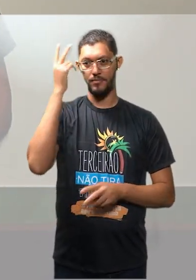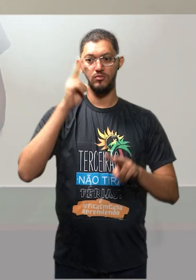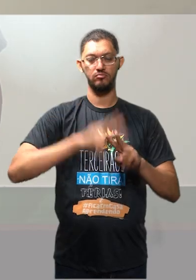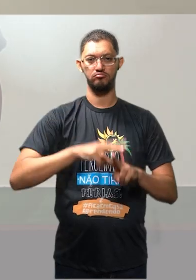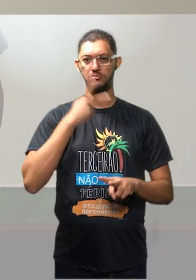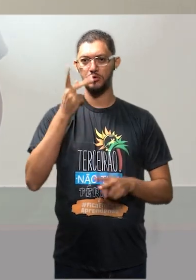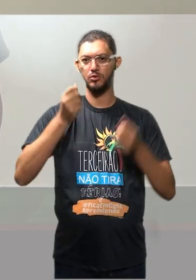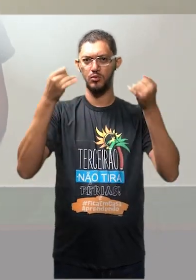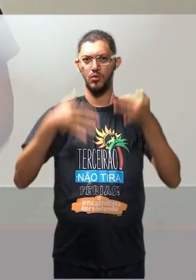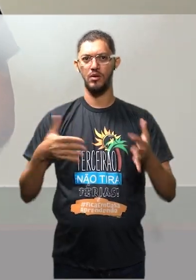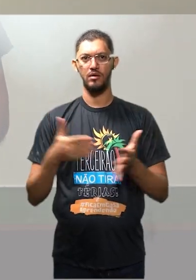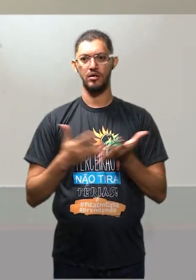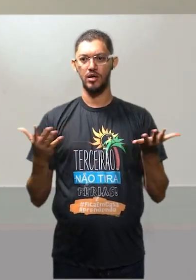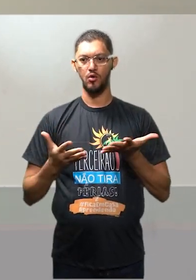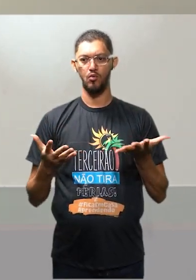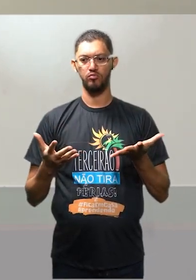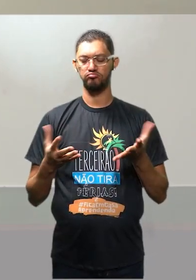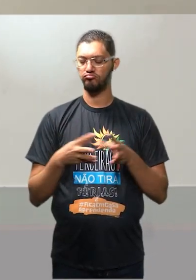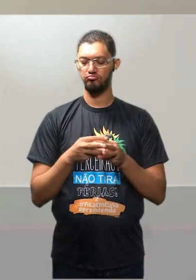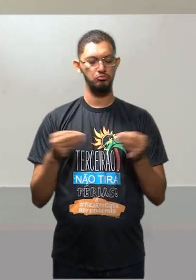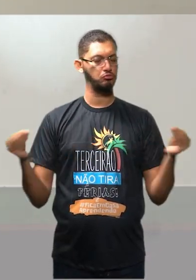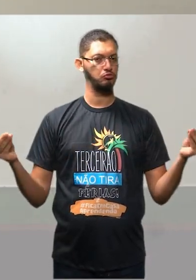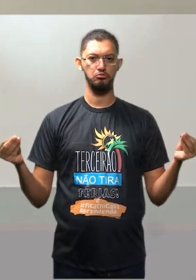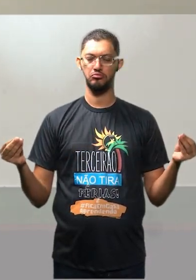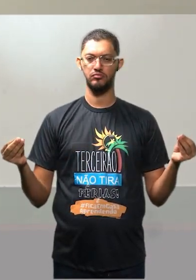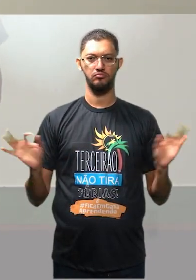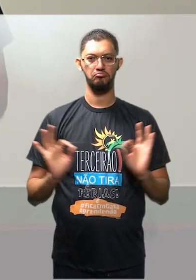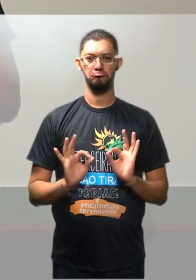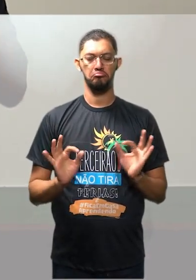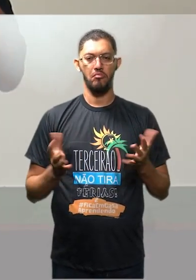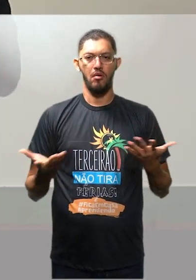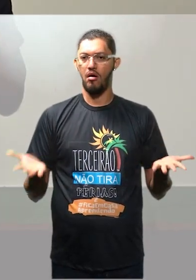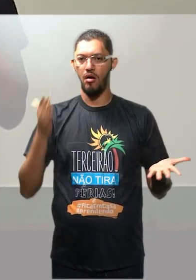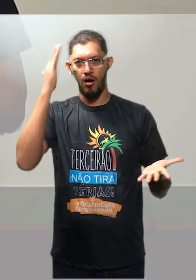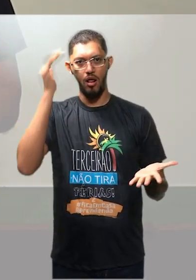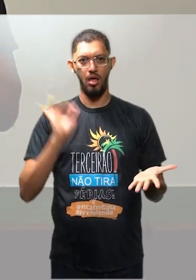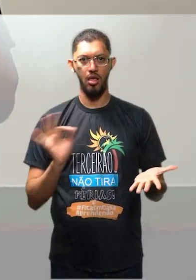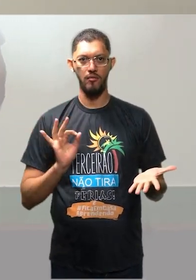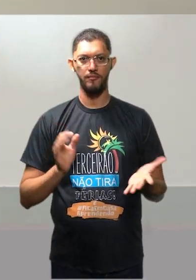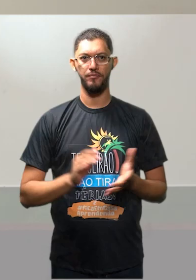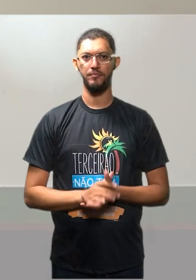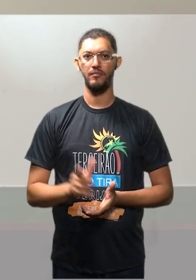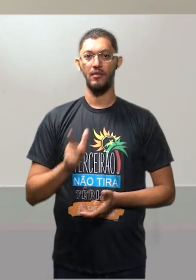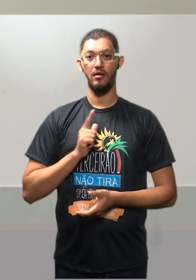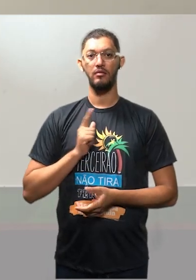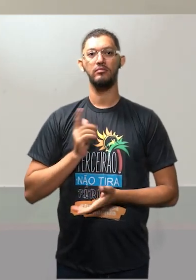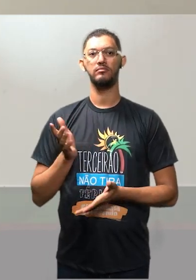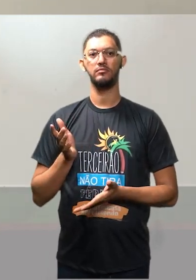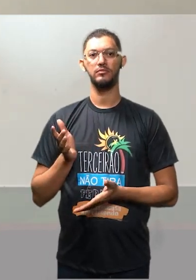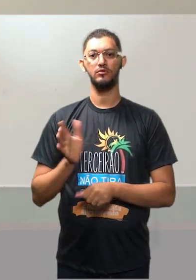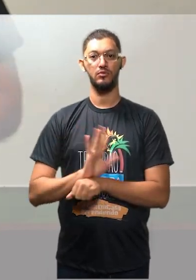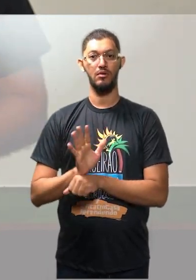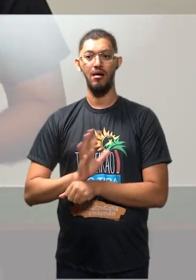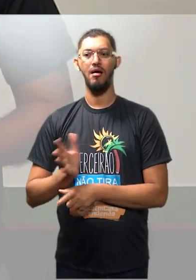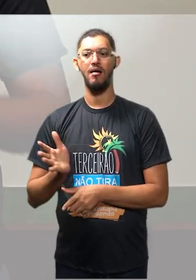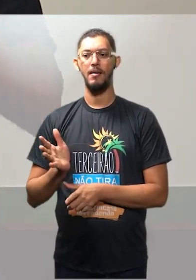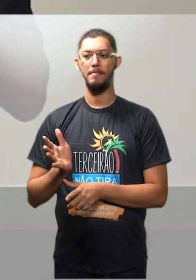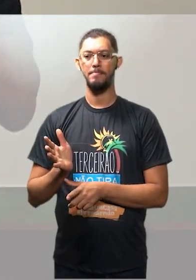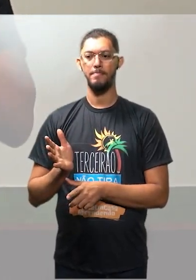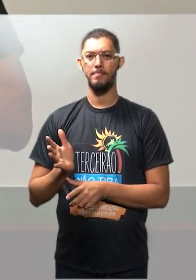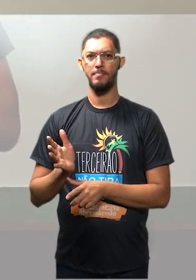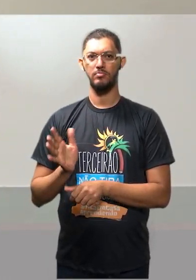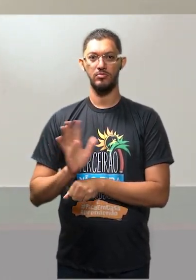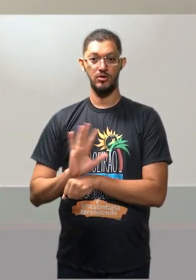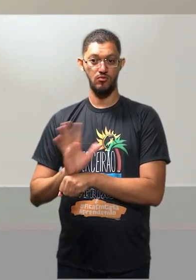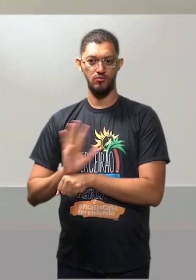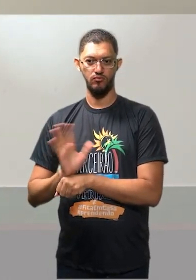ele disse, até hoje o corpo desse rapaz nunca foi visto. E na nossa referência tem uma reportagem da irmã dele, falando sobre isso,